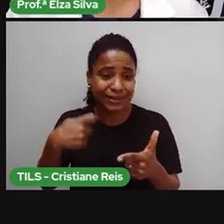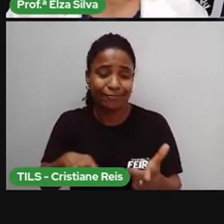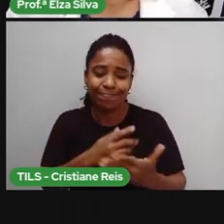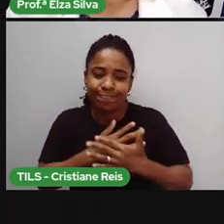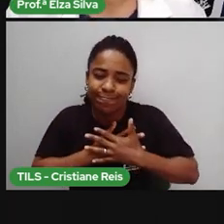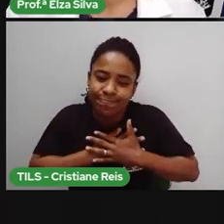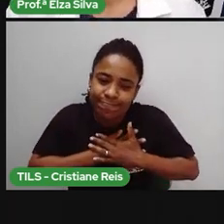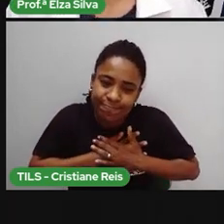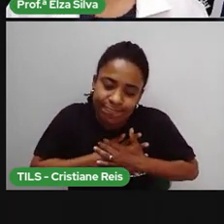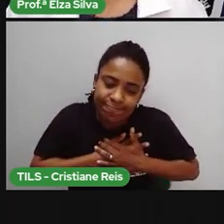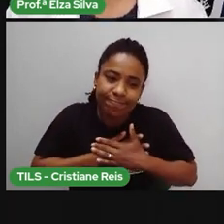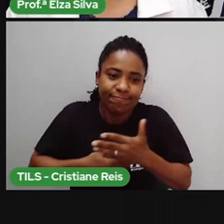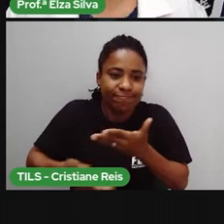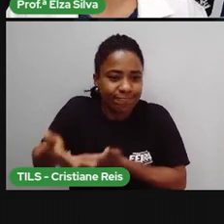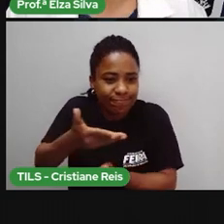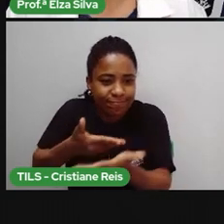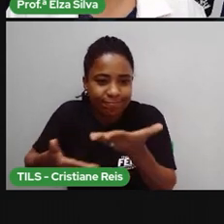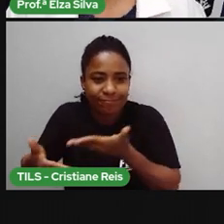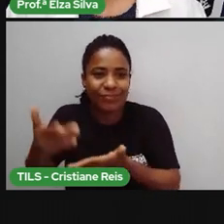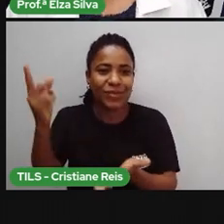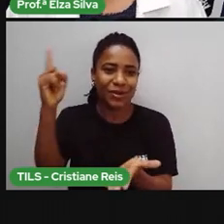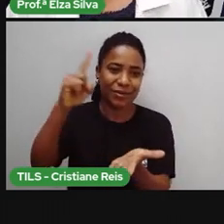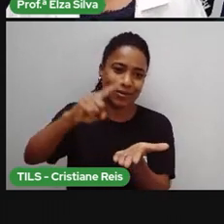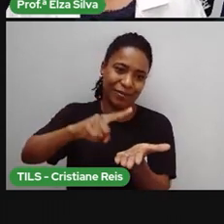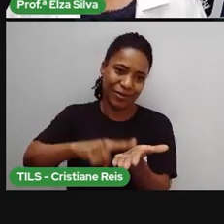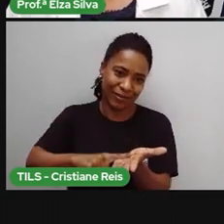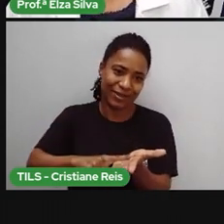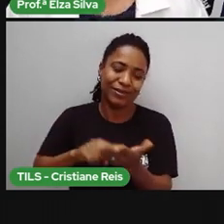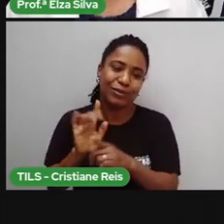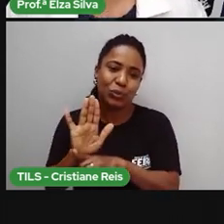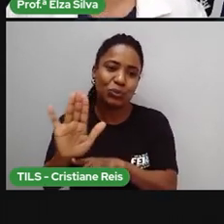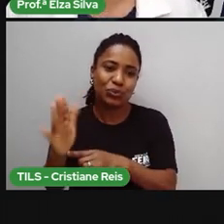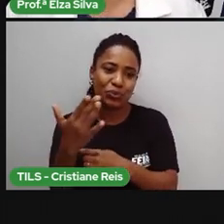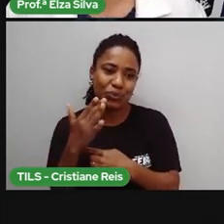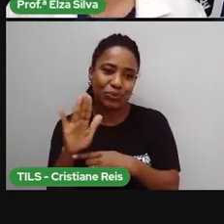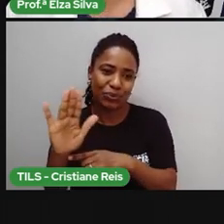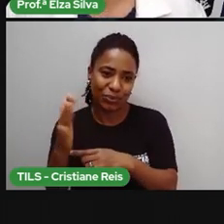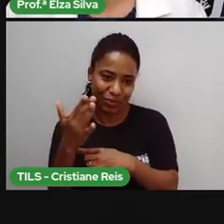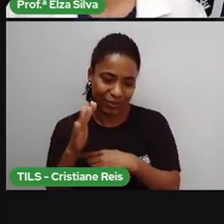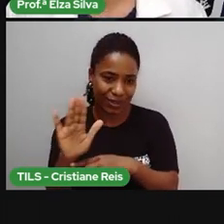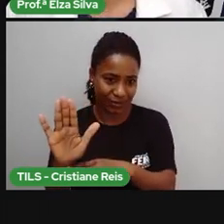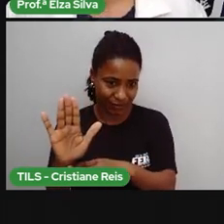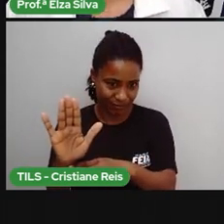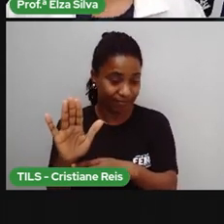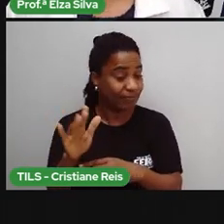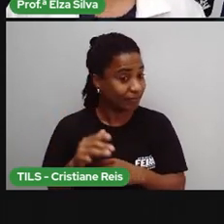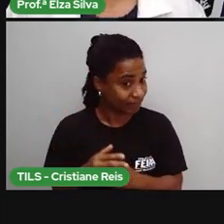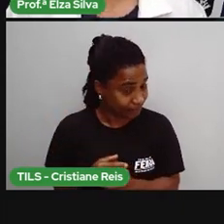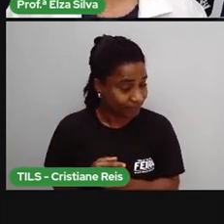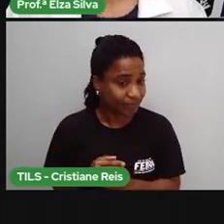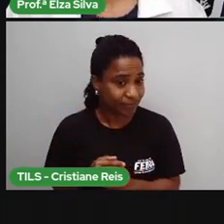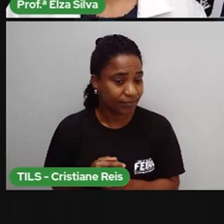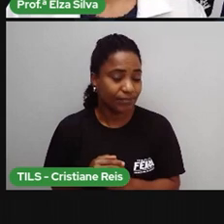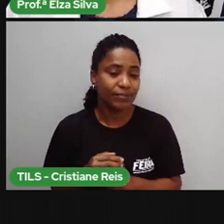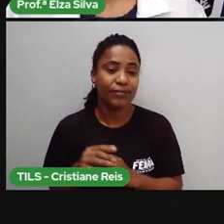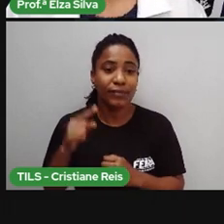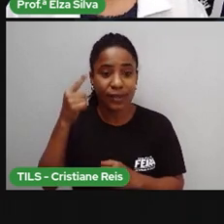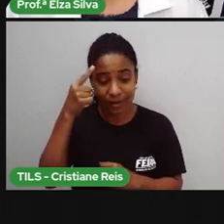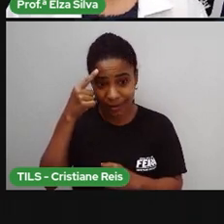cooperação, o compromisso com o outro e com nós mesmos. Lembrem-se,